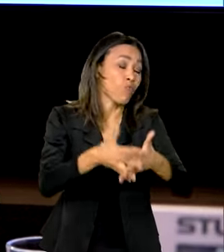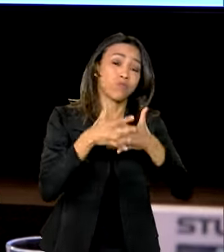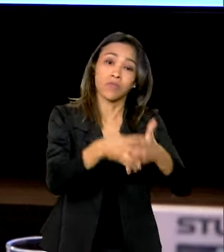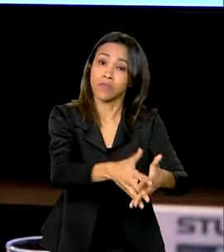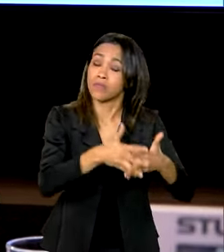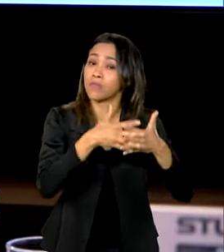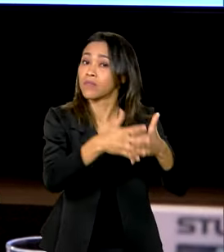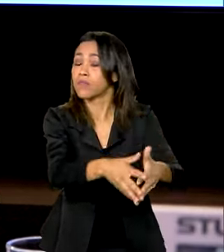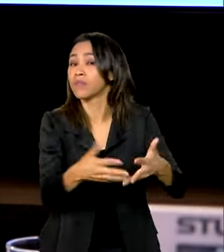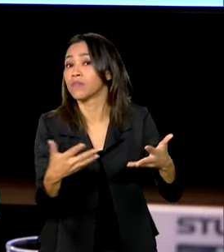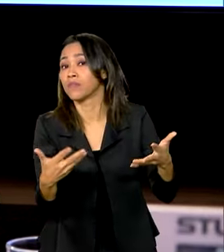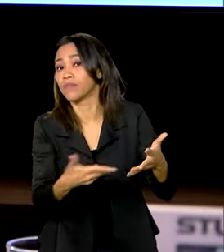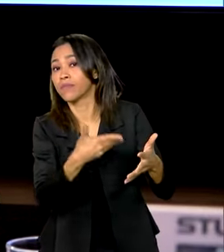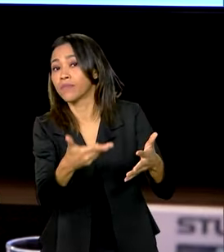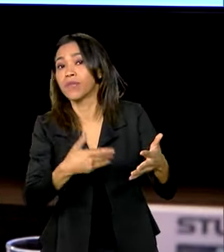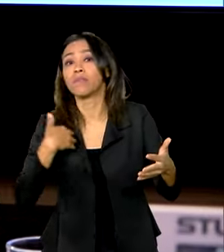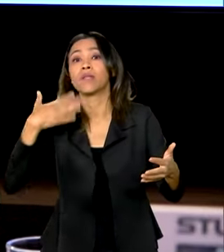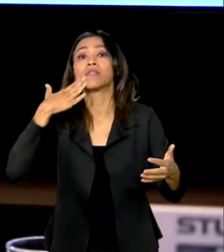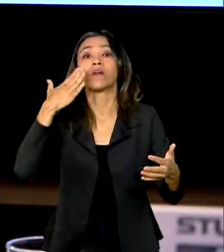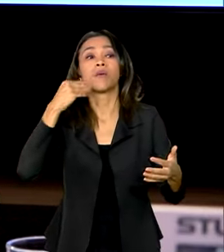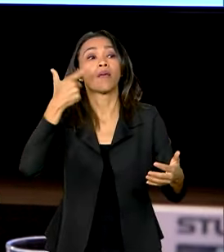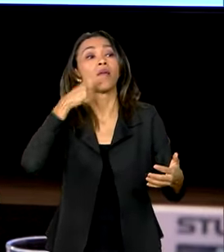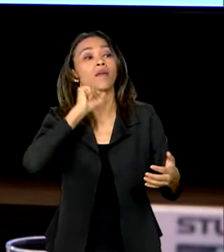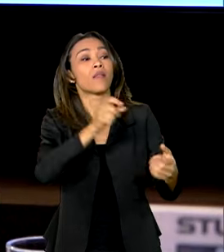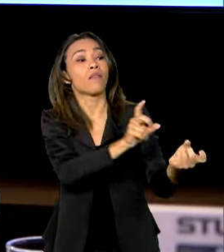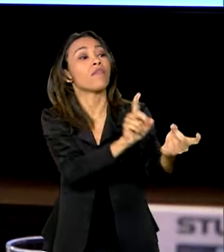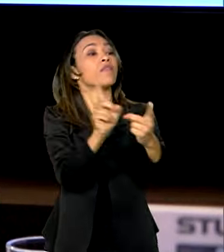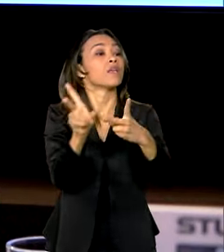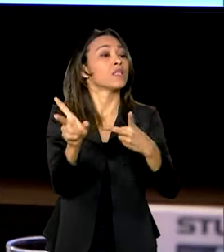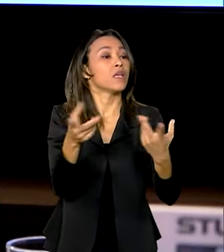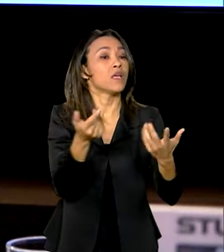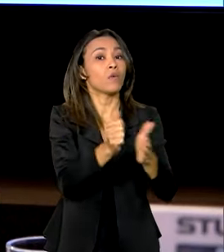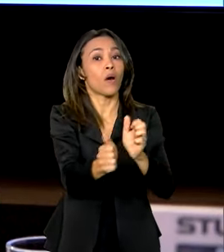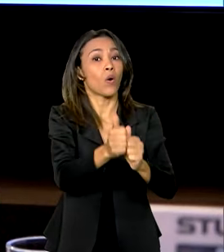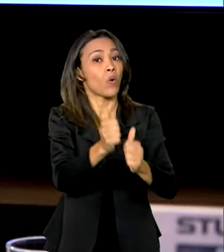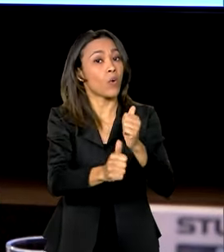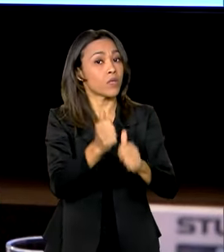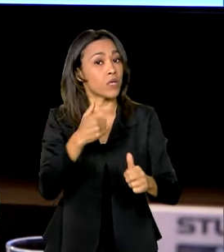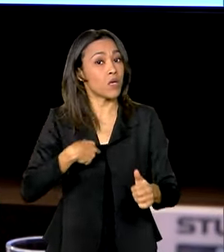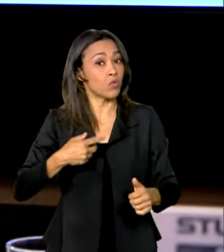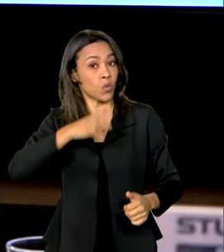depois quem são os vendedores do arroz, e aqui eu não estou fazendo nenhuma crítica pessoal,